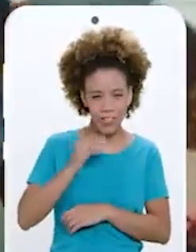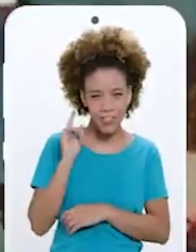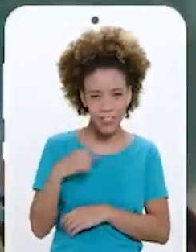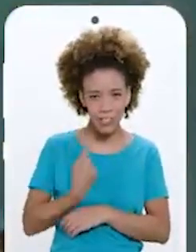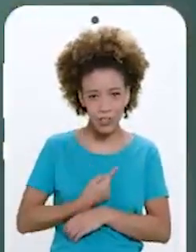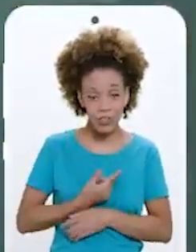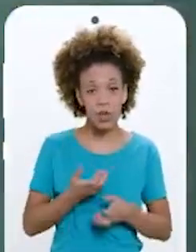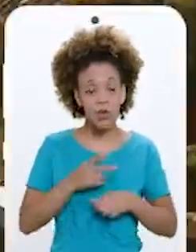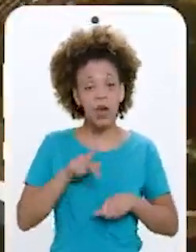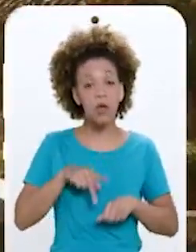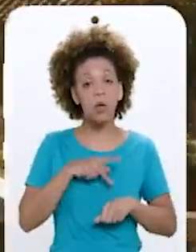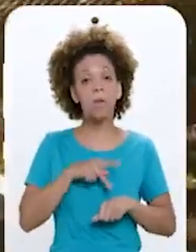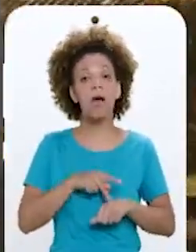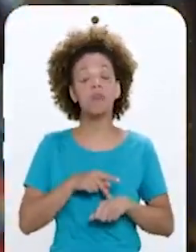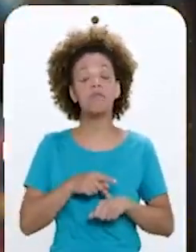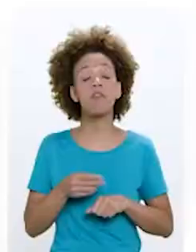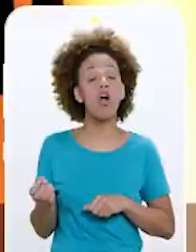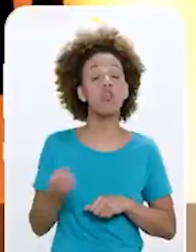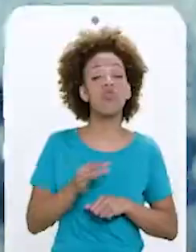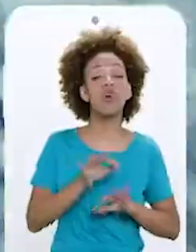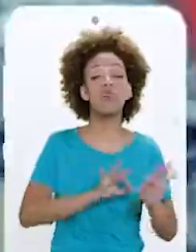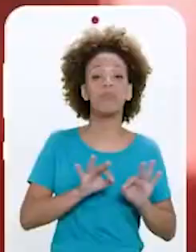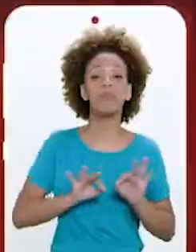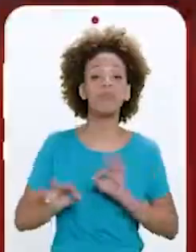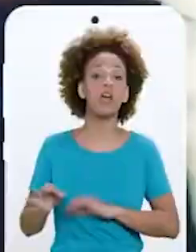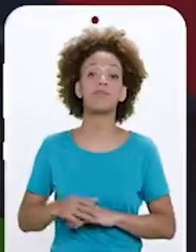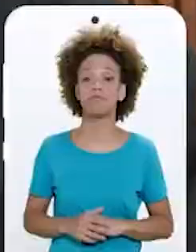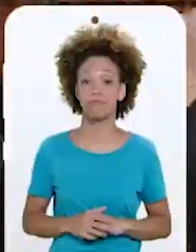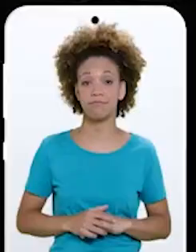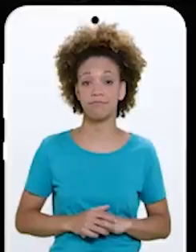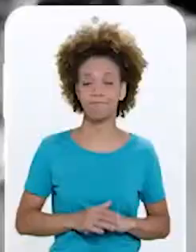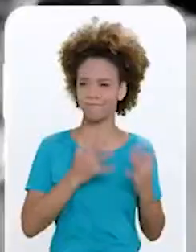Eu quero unir o país em torno de um novo projeto